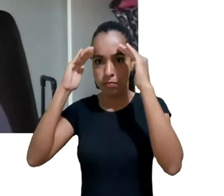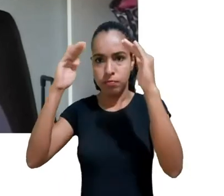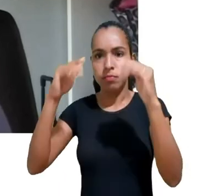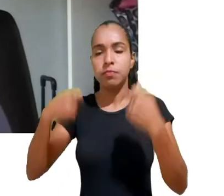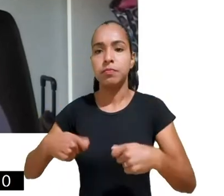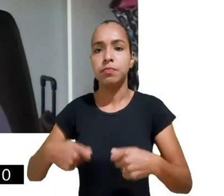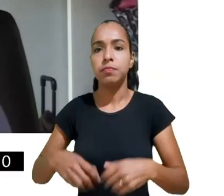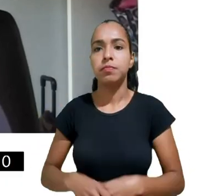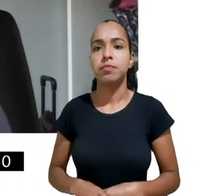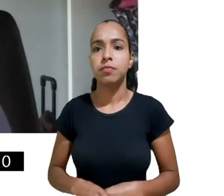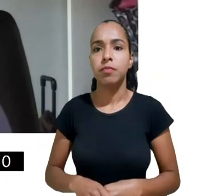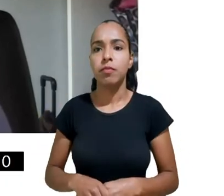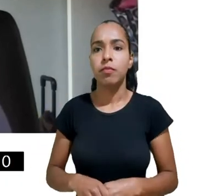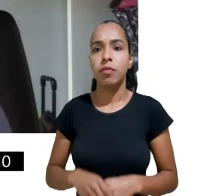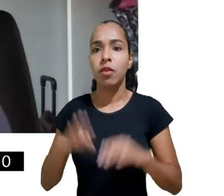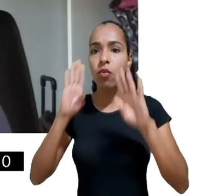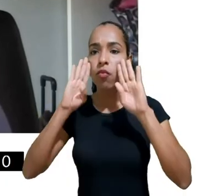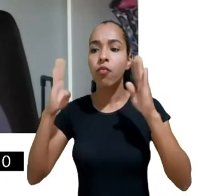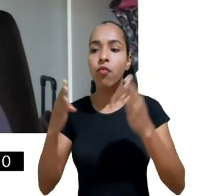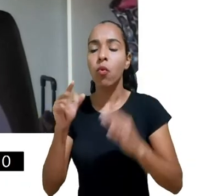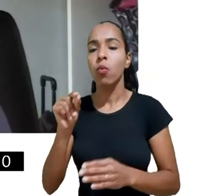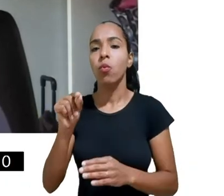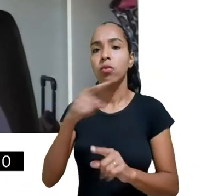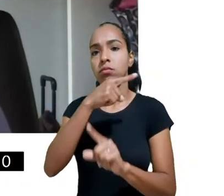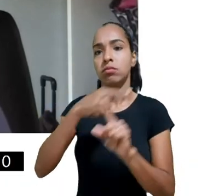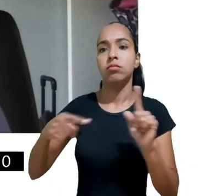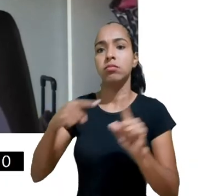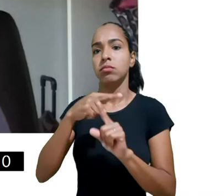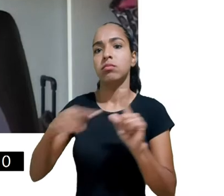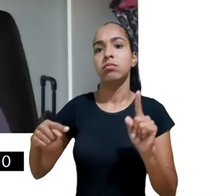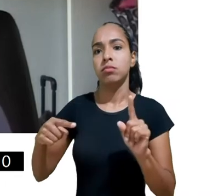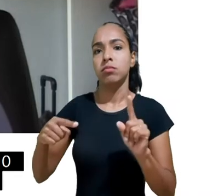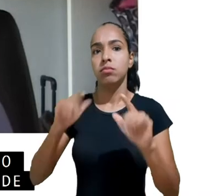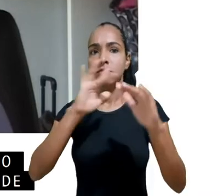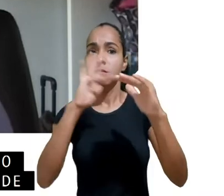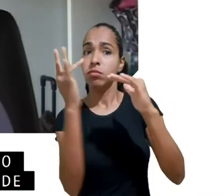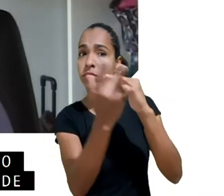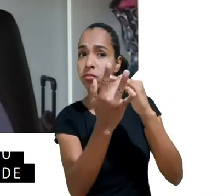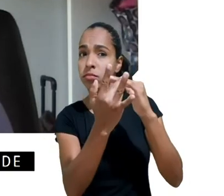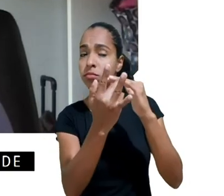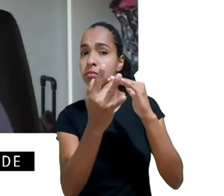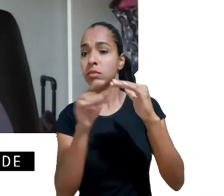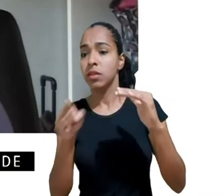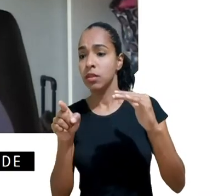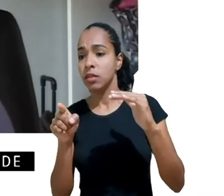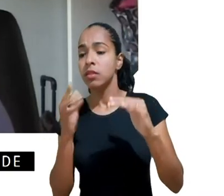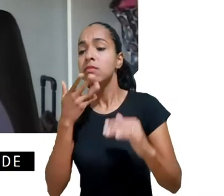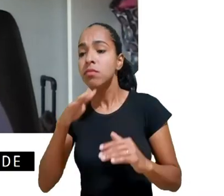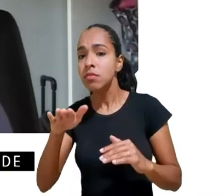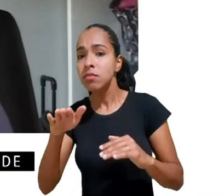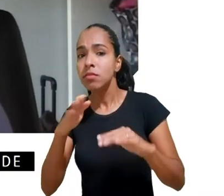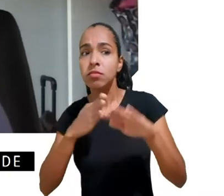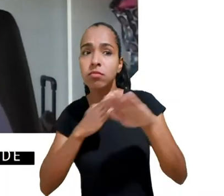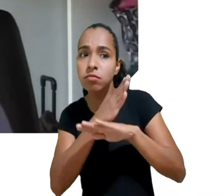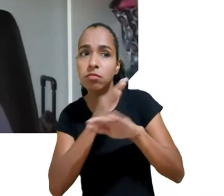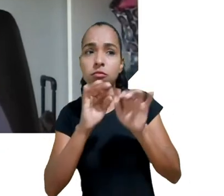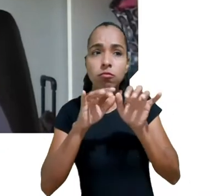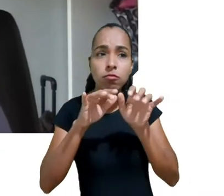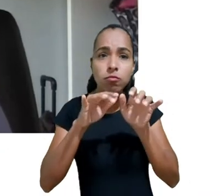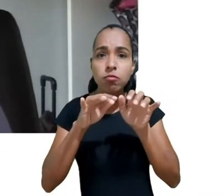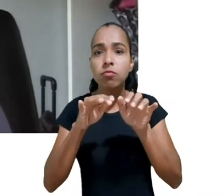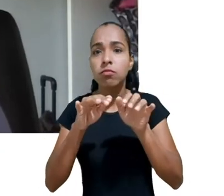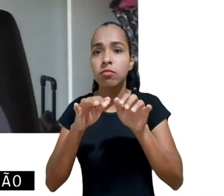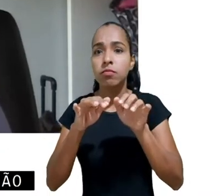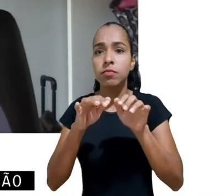de redes sociais que permitem a presença de crianças com relação ao modelo de coleta de dados